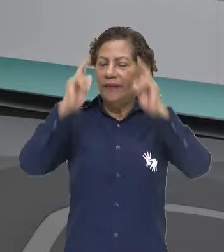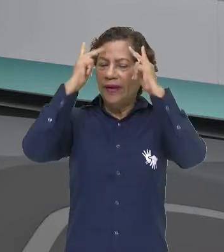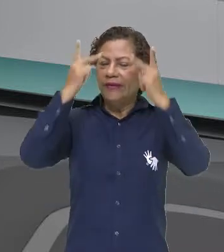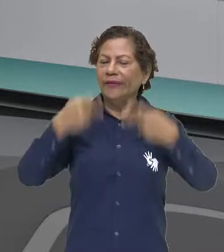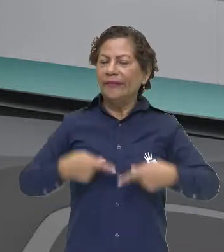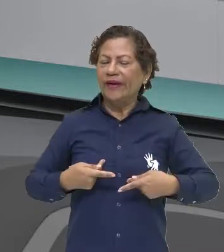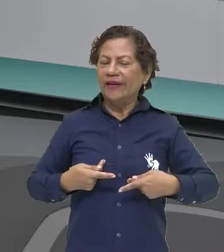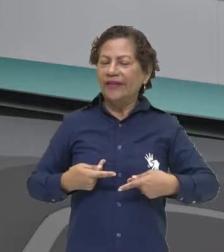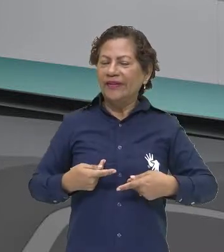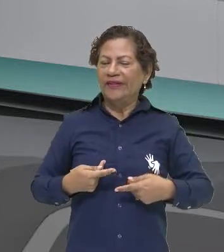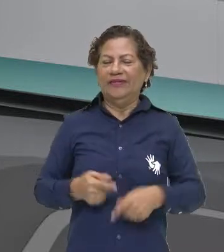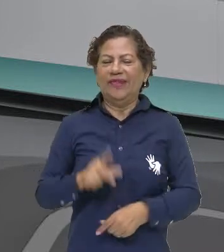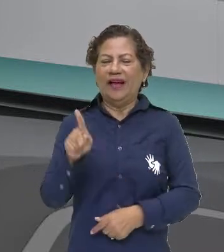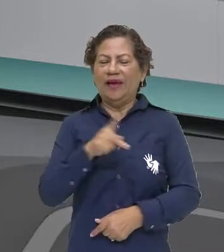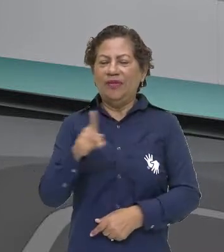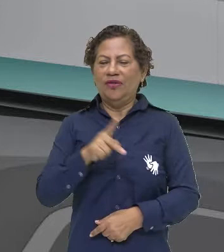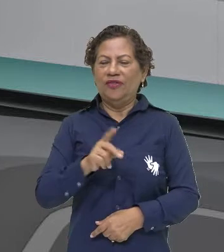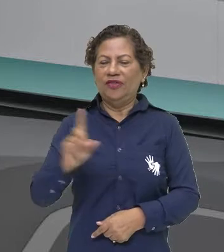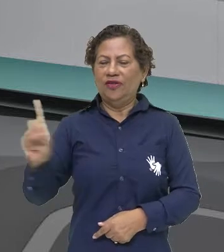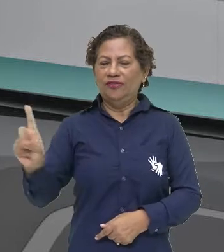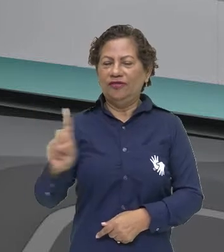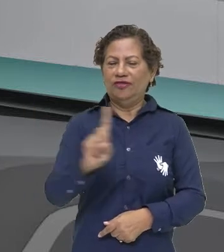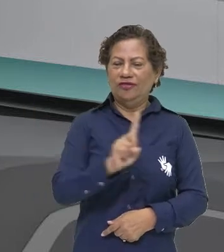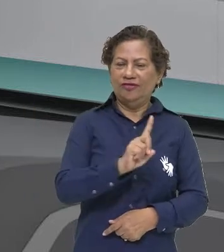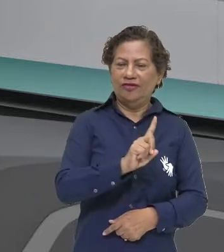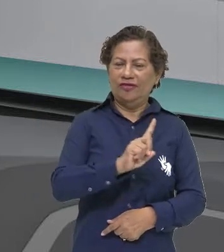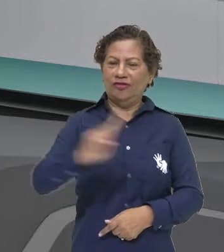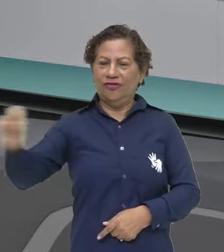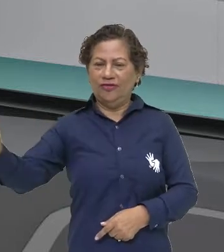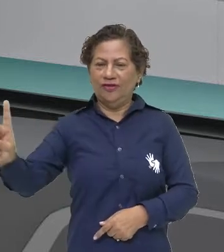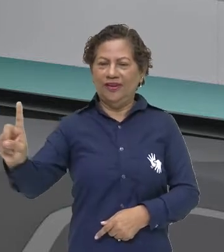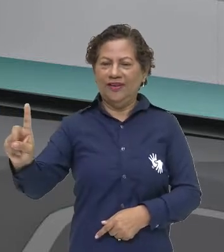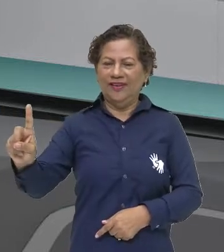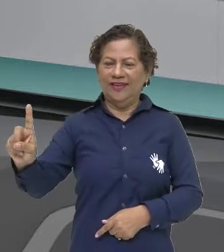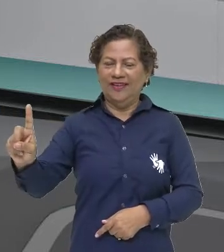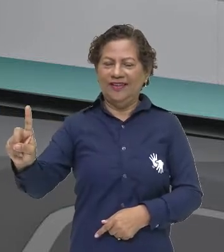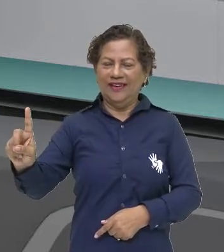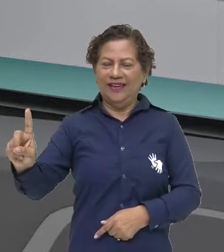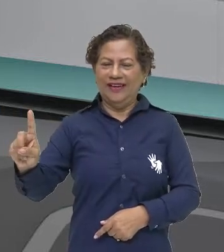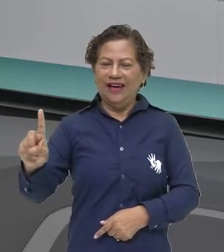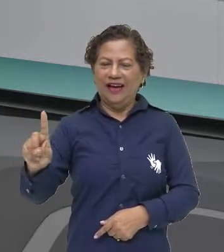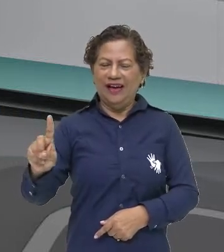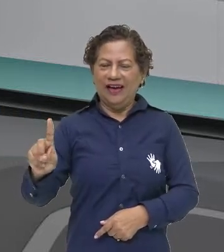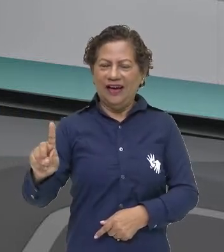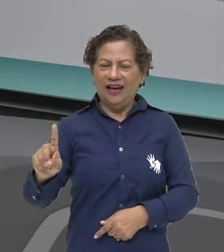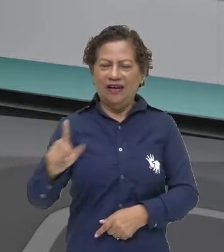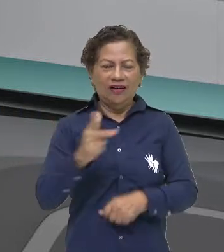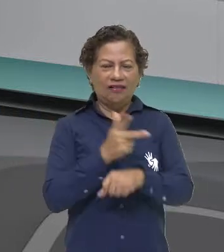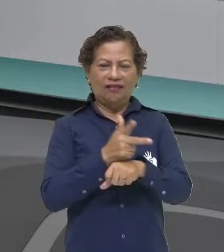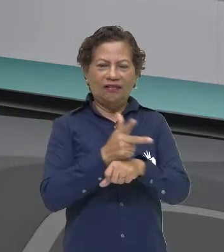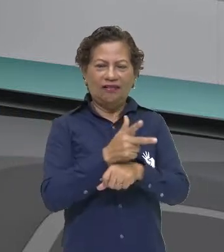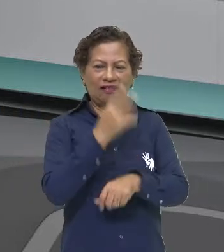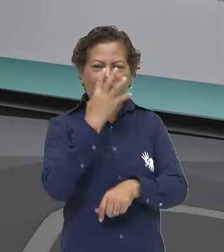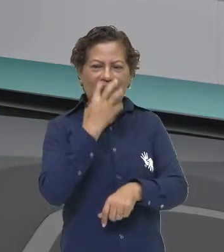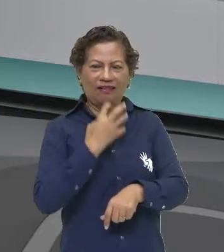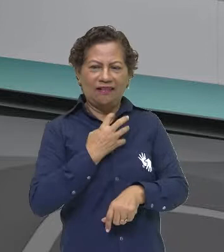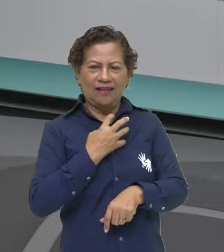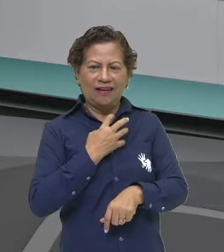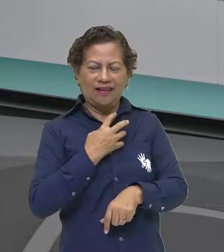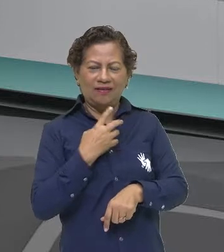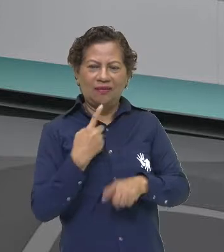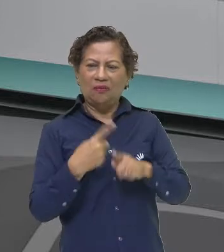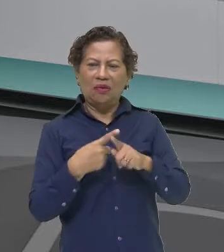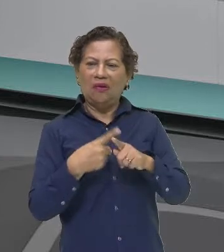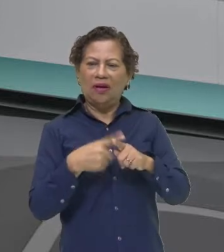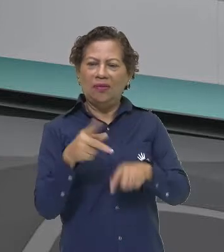ficou, professora, senhora não combinou isso comigo. Mas não é para combinar. Porque, justamente isso, eu queria causar